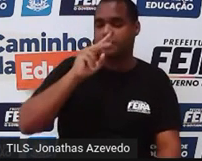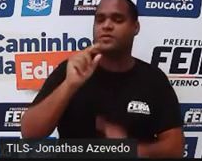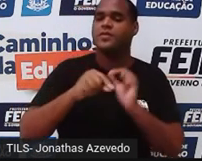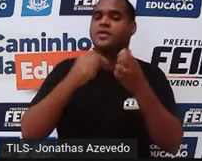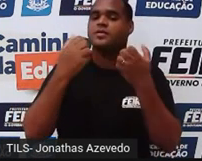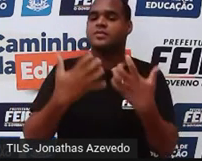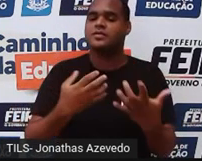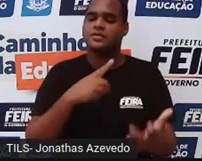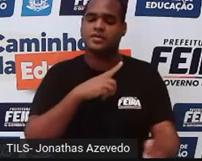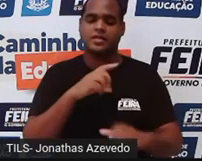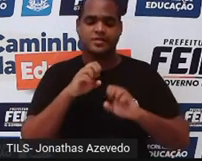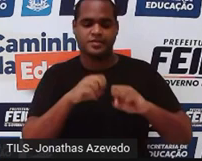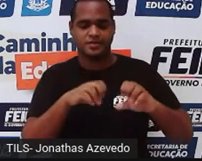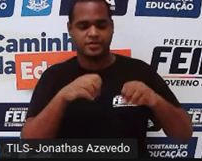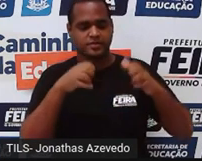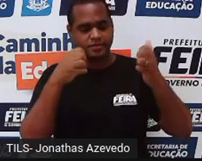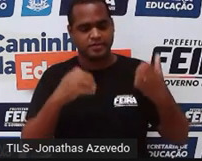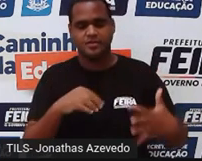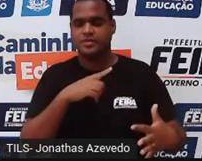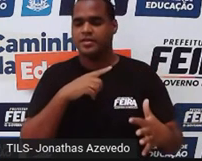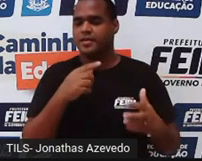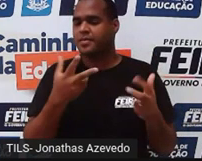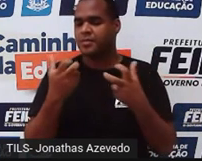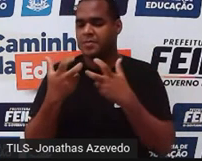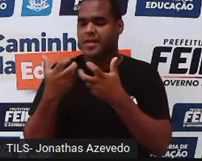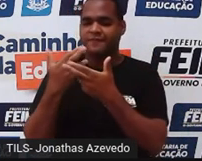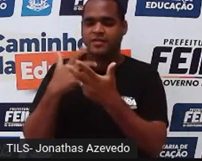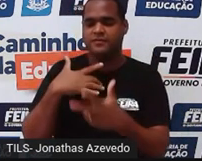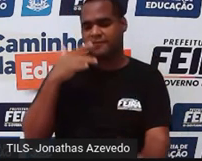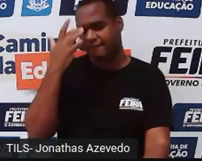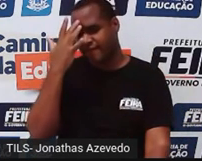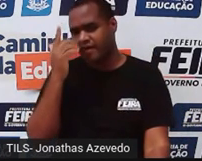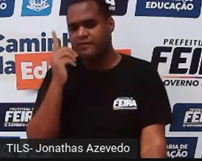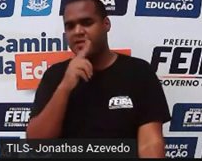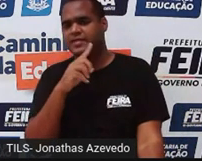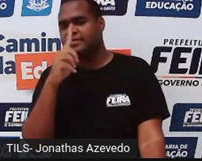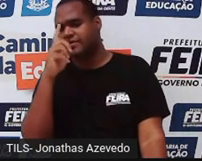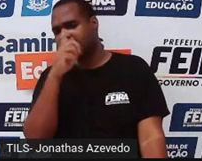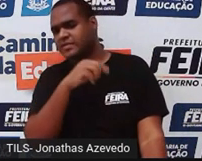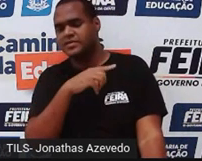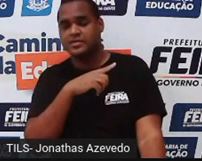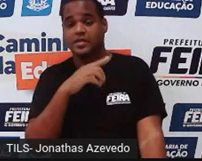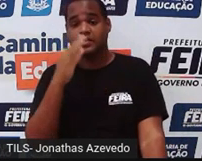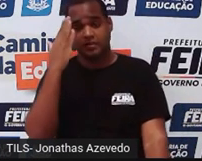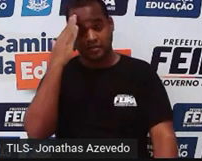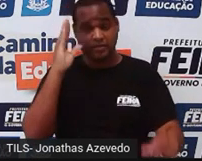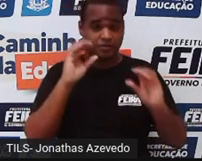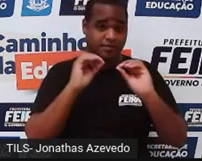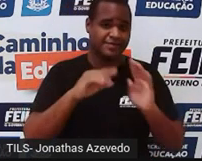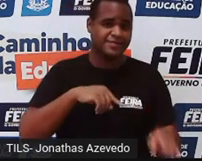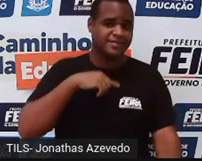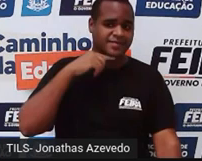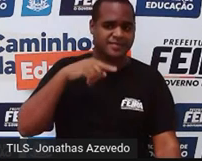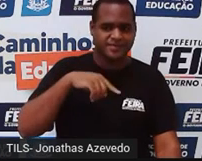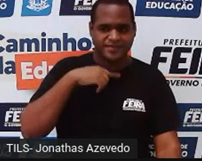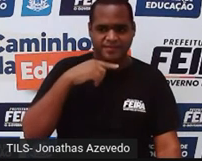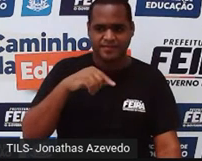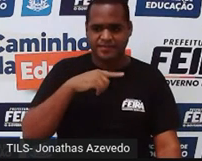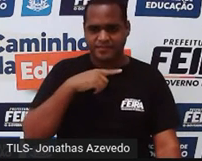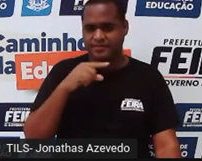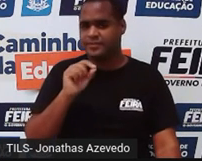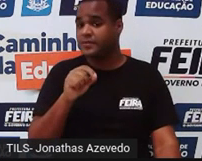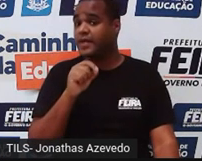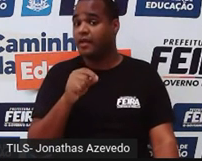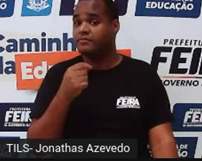aula e essas lembranças vão te fazer perceber onde é que foi mais fácil, onde é que foi mais difícil, onde é que você entendeu, onde é que você não entendeu, tá